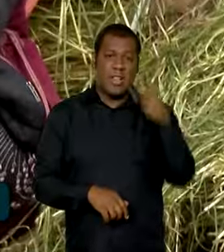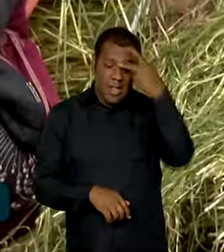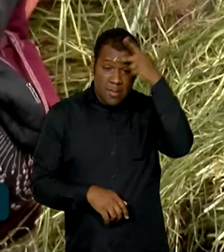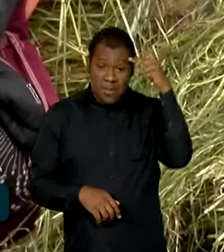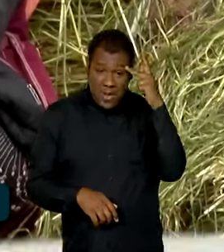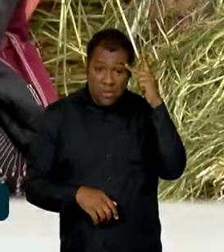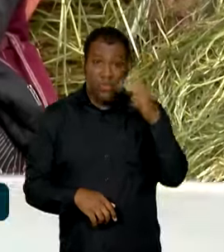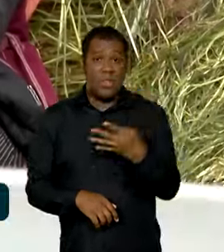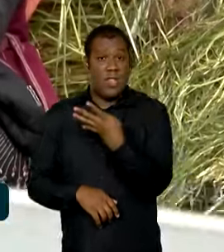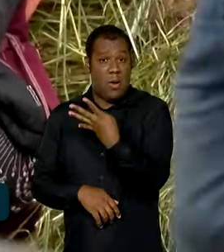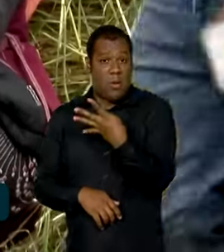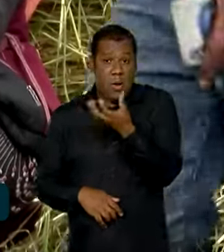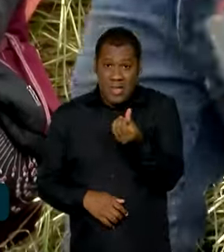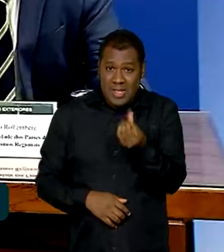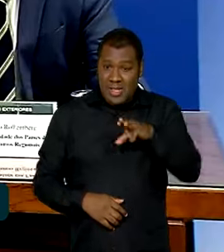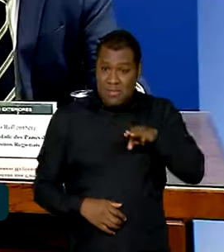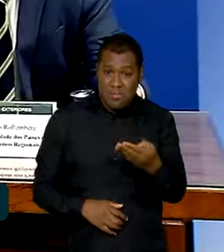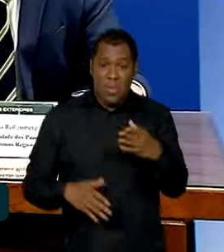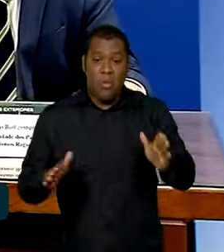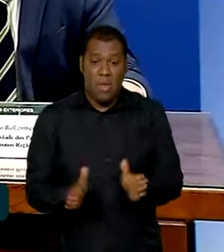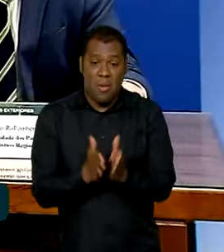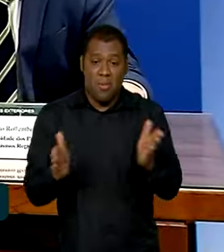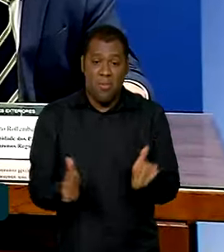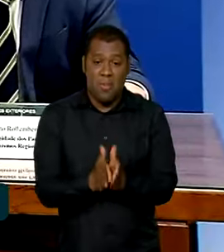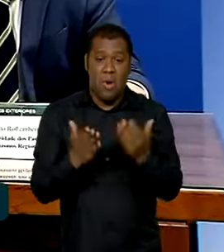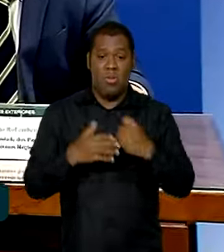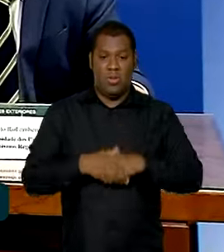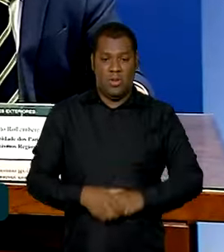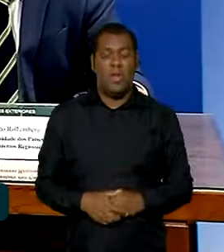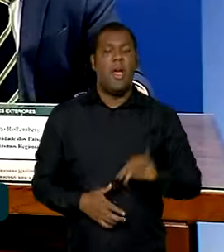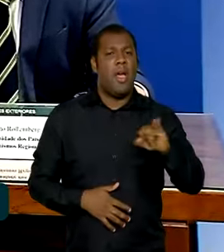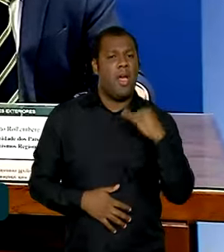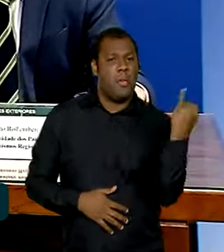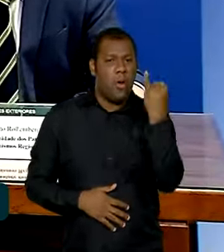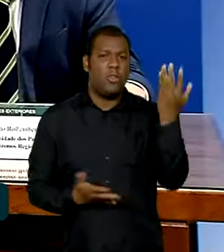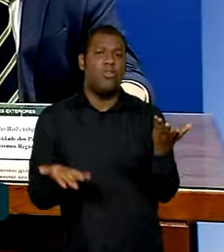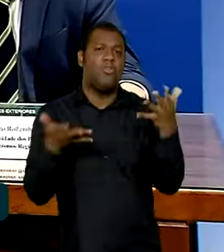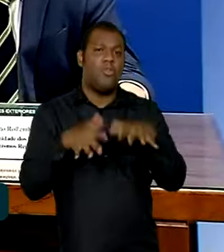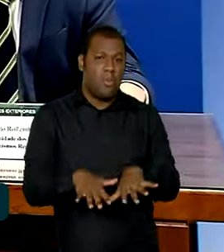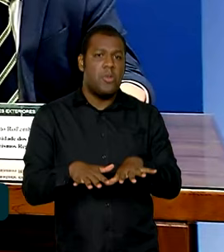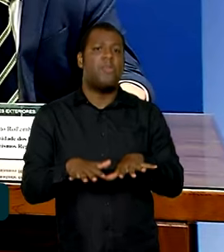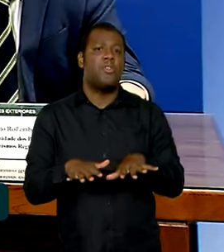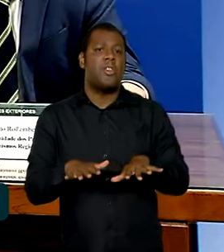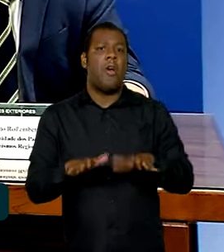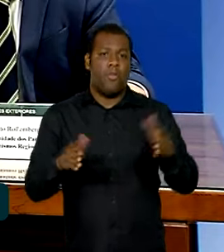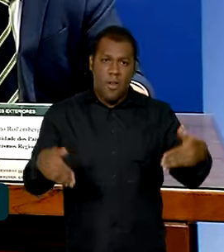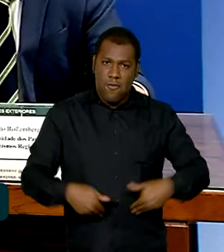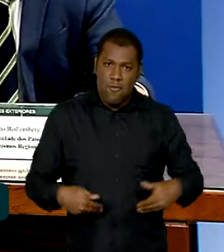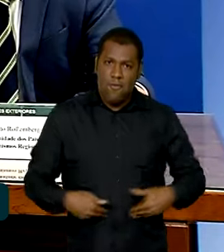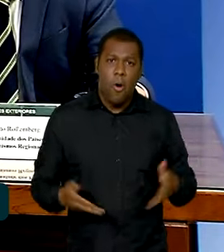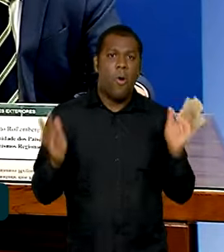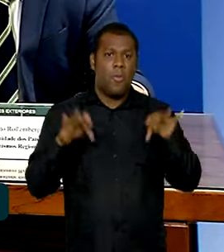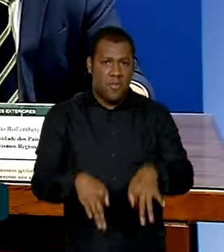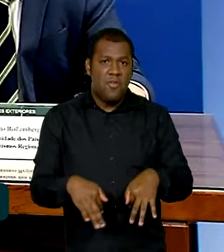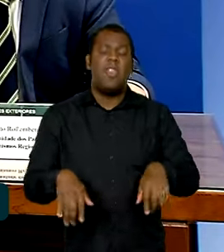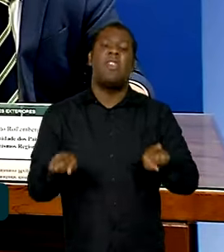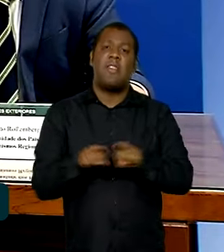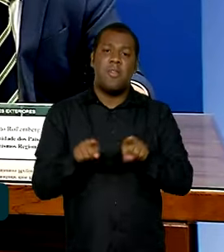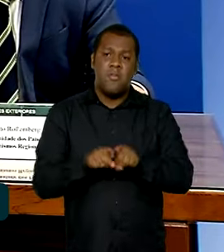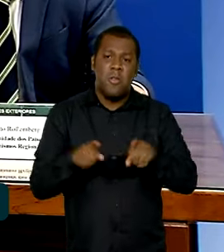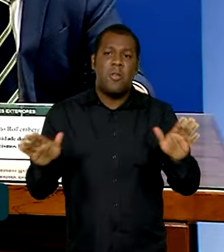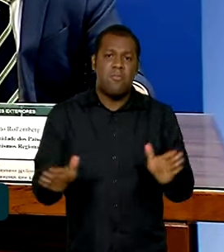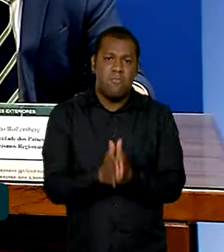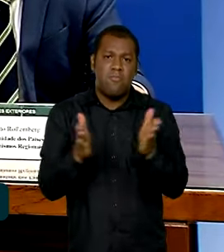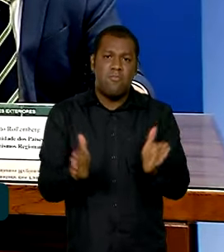pessoas vivendo na pobreza. A inclusão social combate à fome e à pobreza são uma grande prioridade.